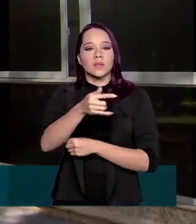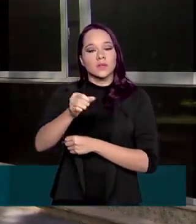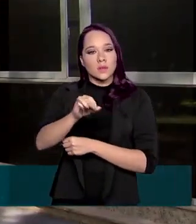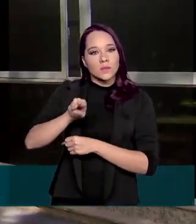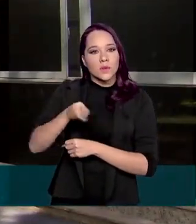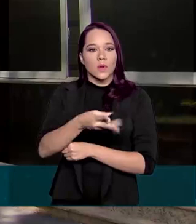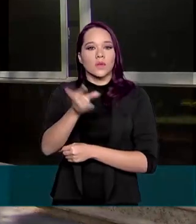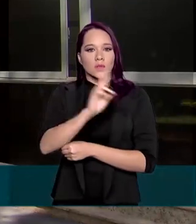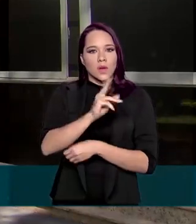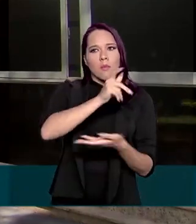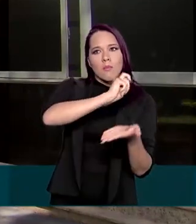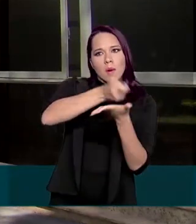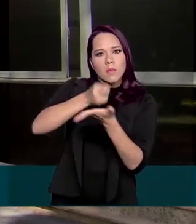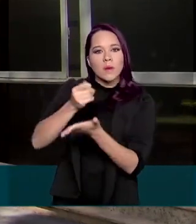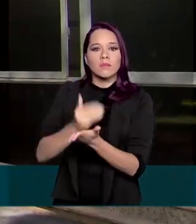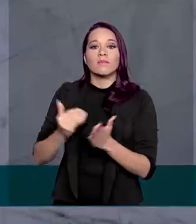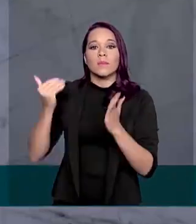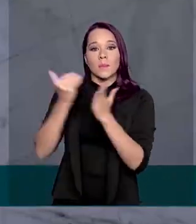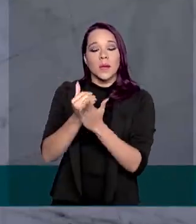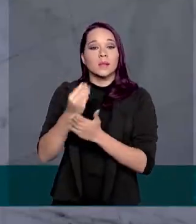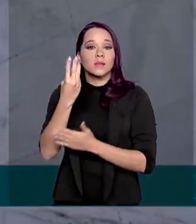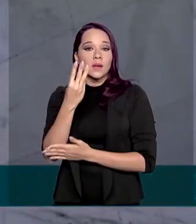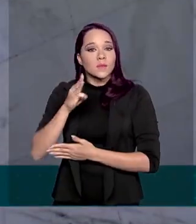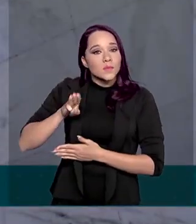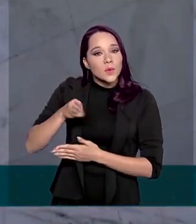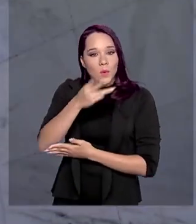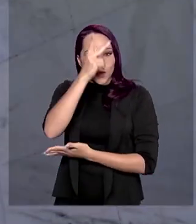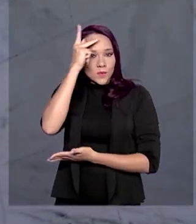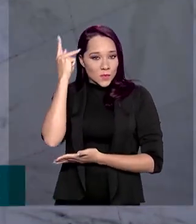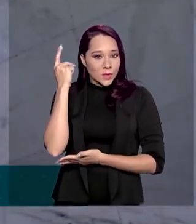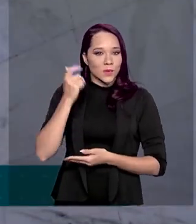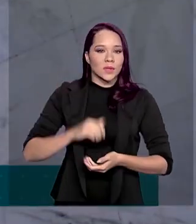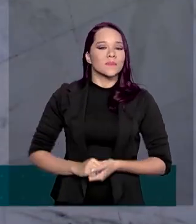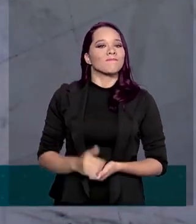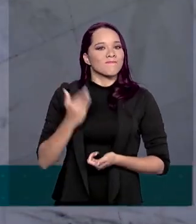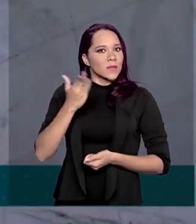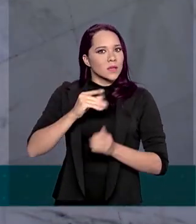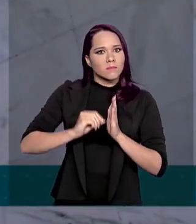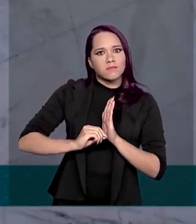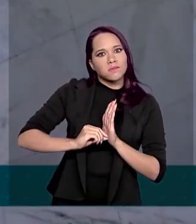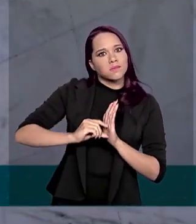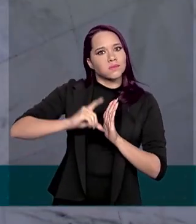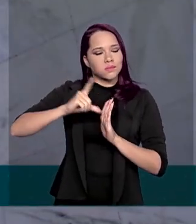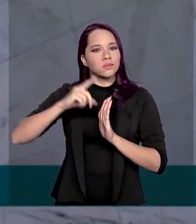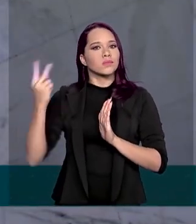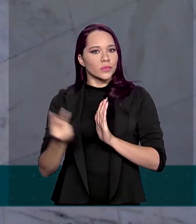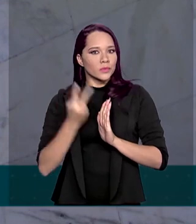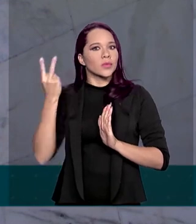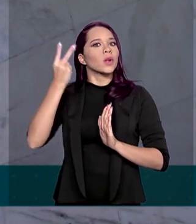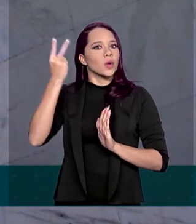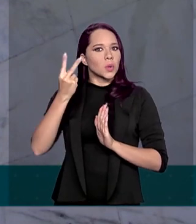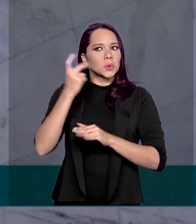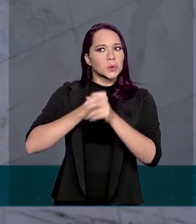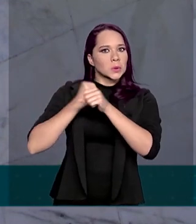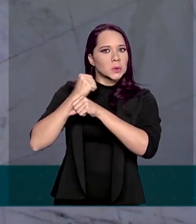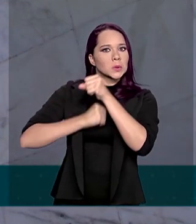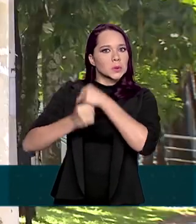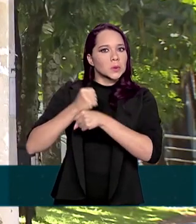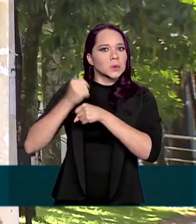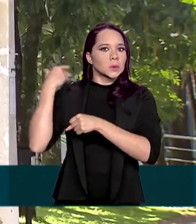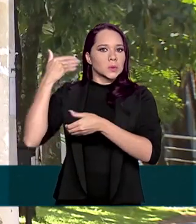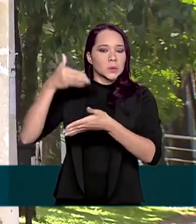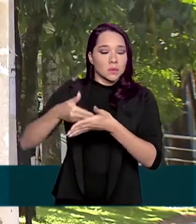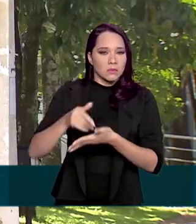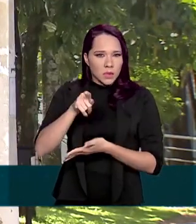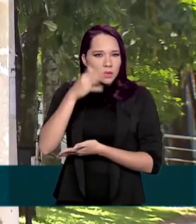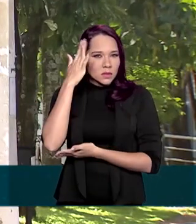pagos a mais de 3 milhões de contribuintes. Esse é o maior valor para um lote nos últimos anos. Para saber